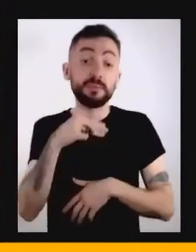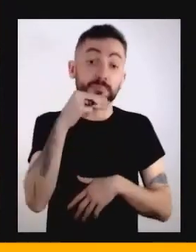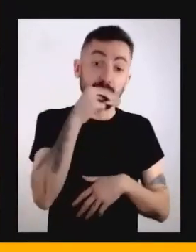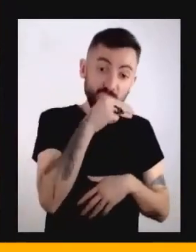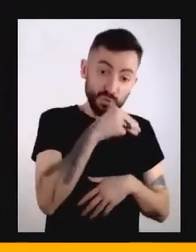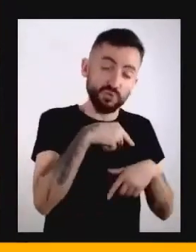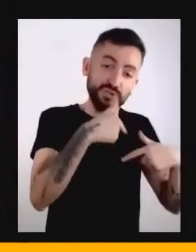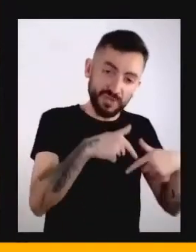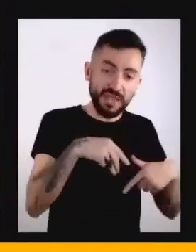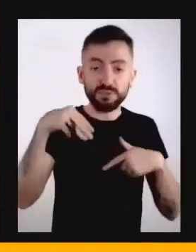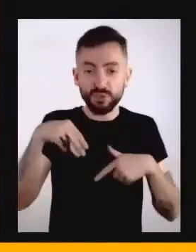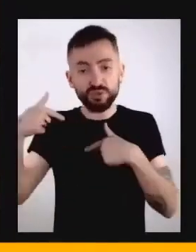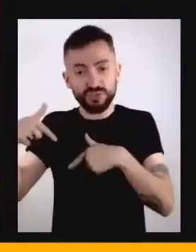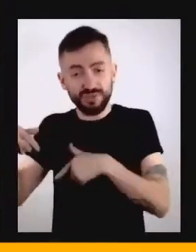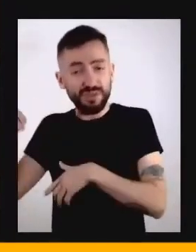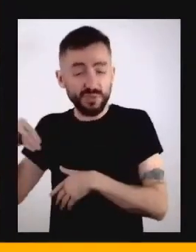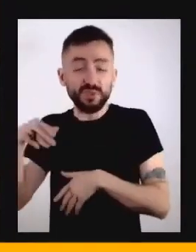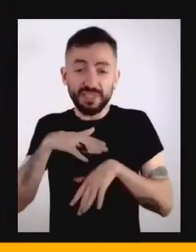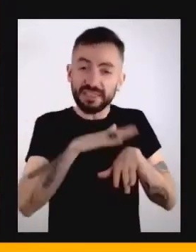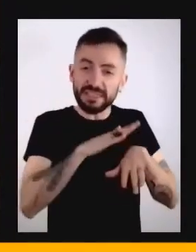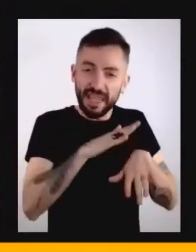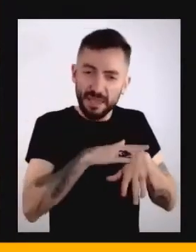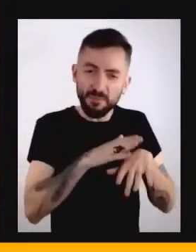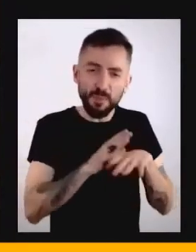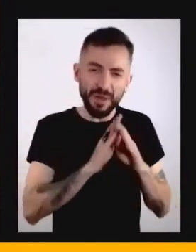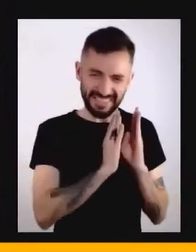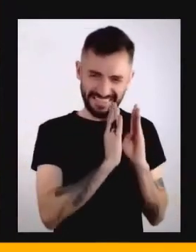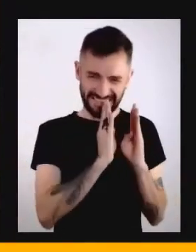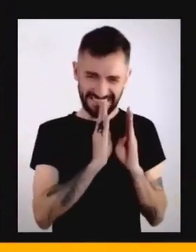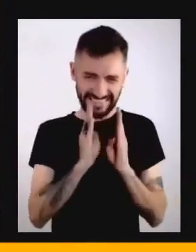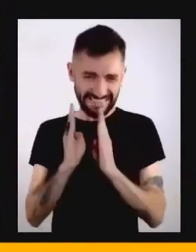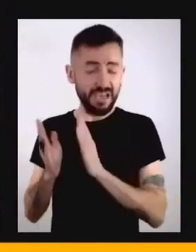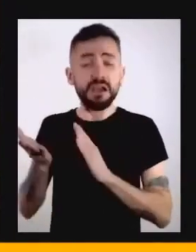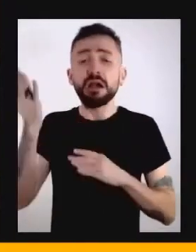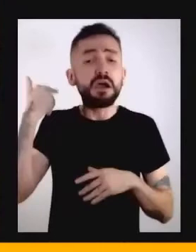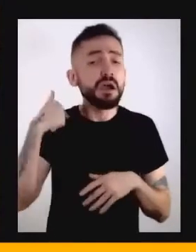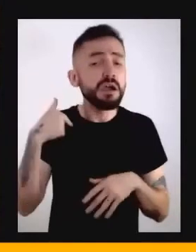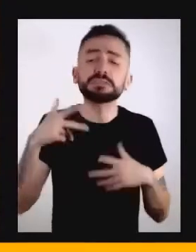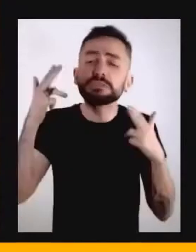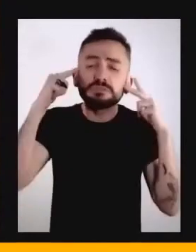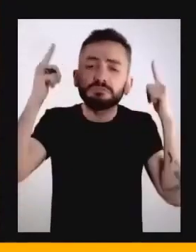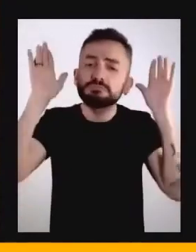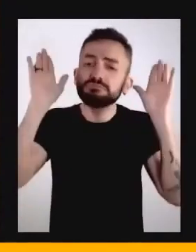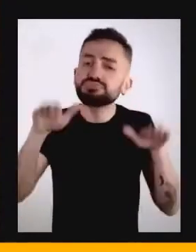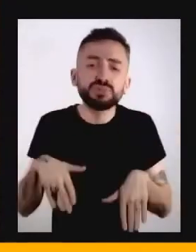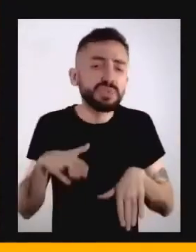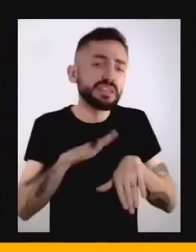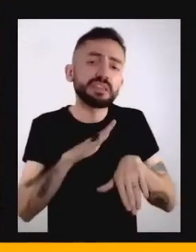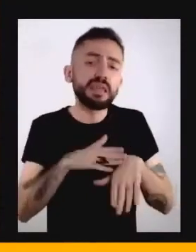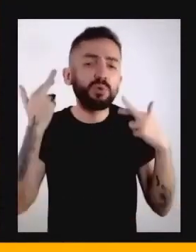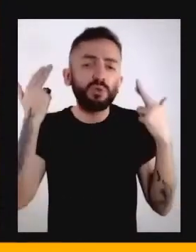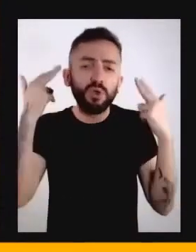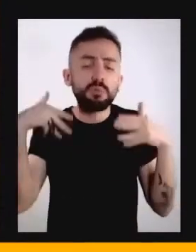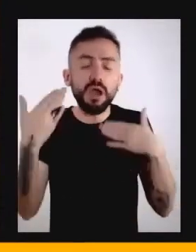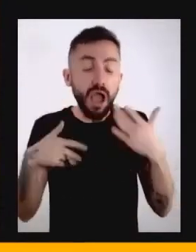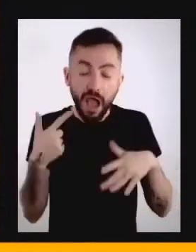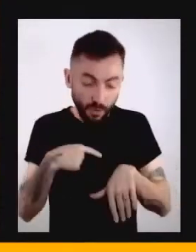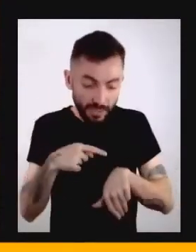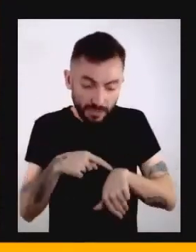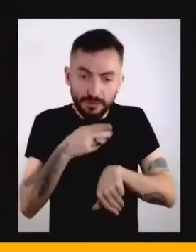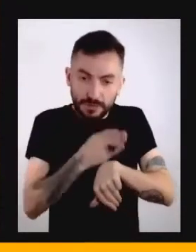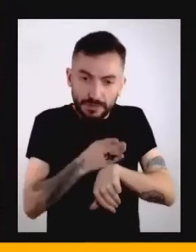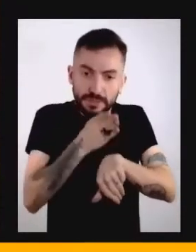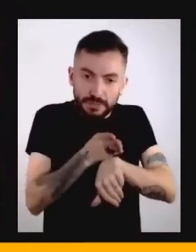algo diferente para fazer, que quebrou, que desincronizou, que nos distanciou dessa relação com o tempo. As